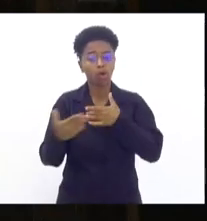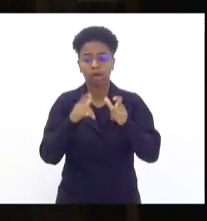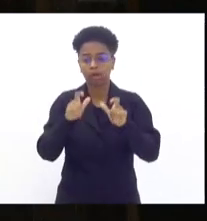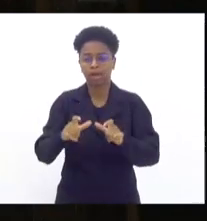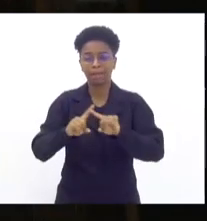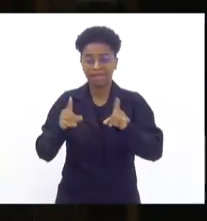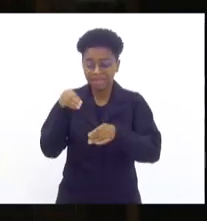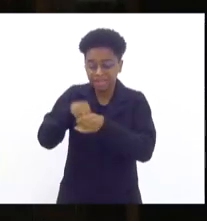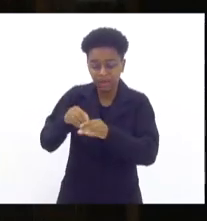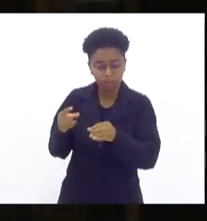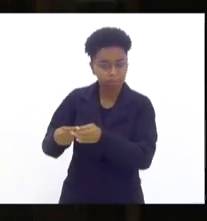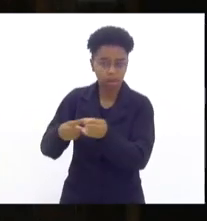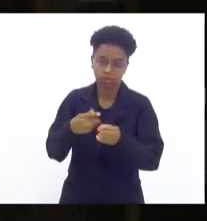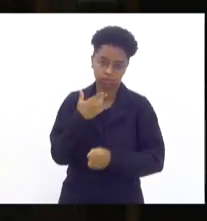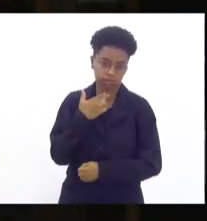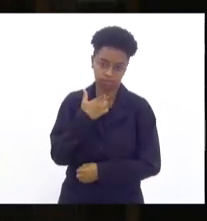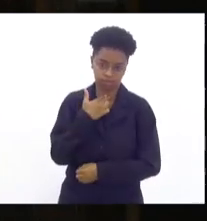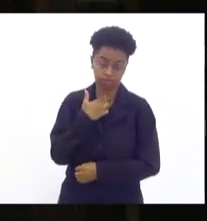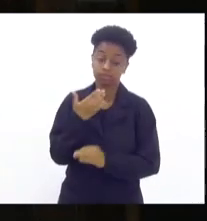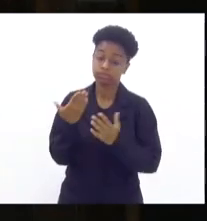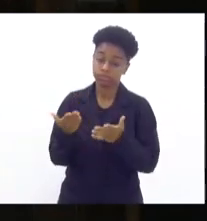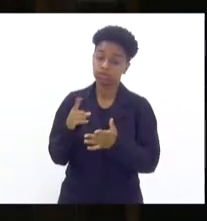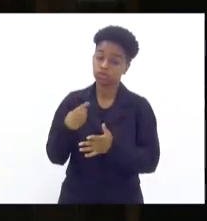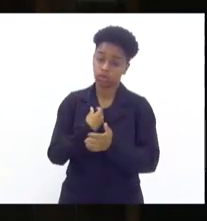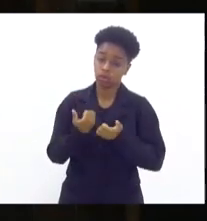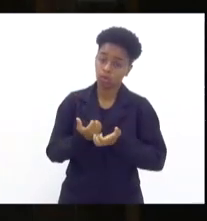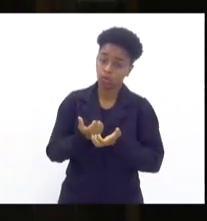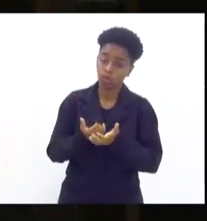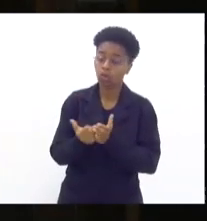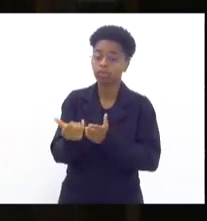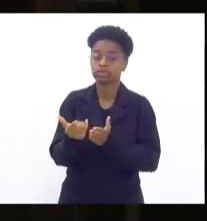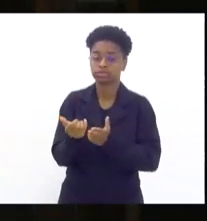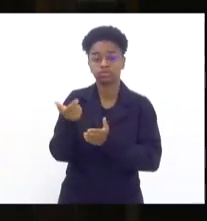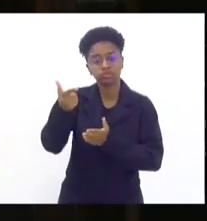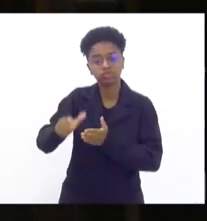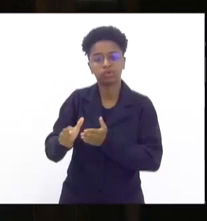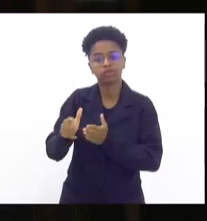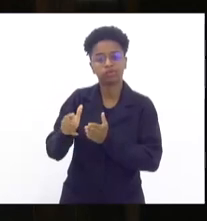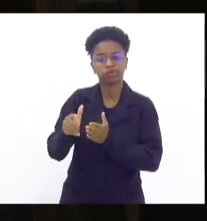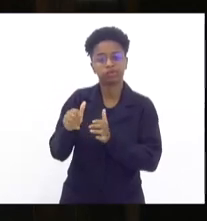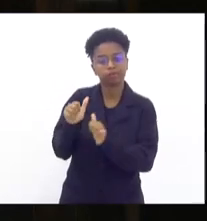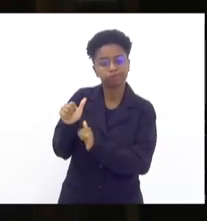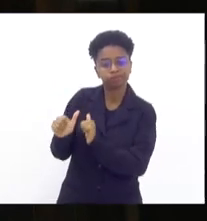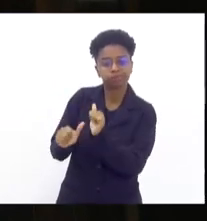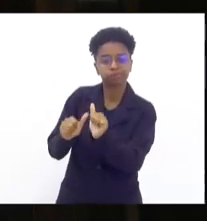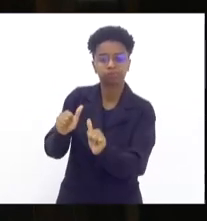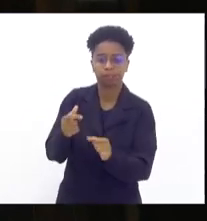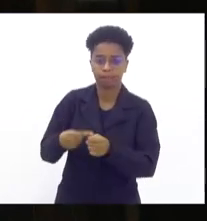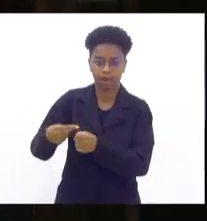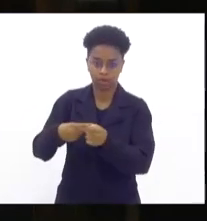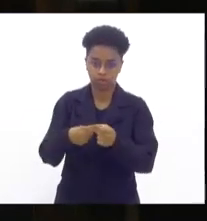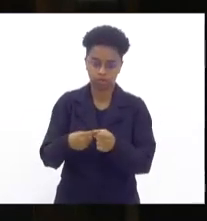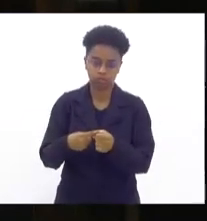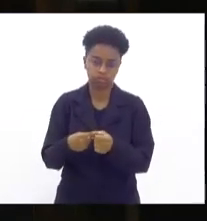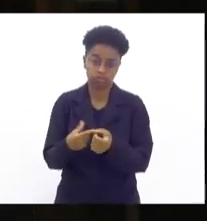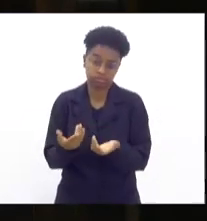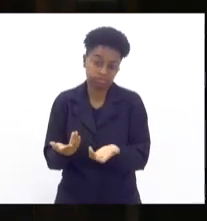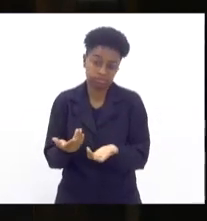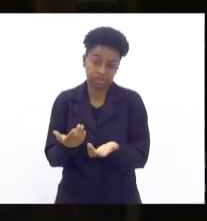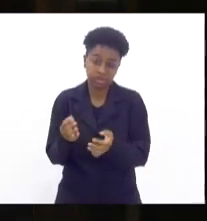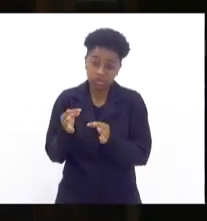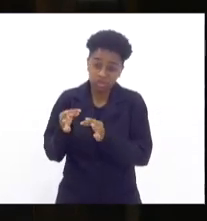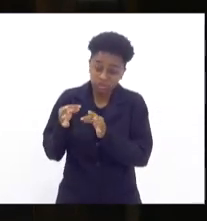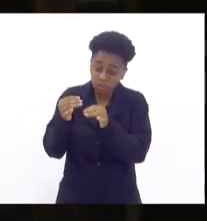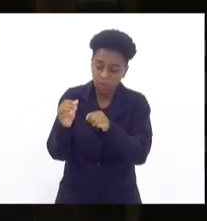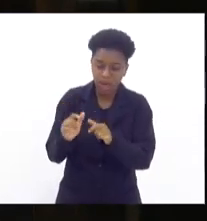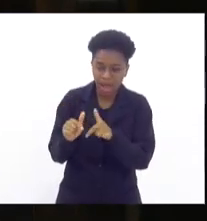E isso nós começamos a fazer, começamos a devolver. Ainda não, todas as medidas que